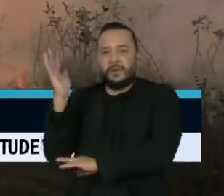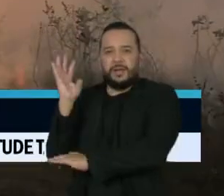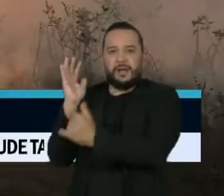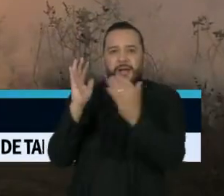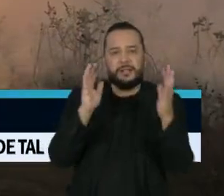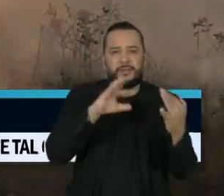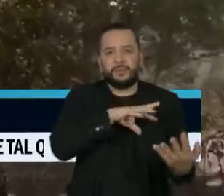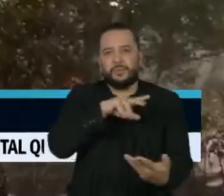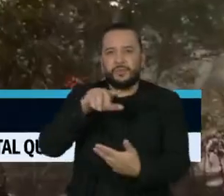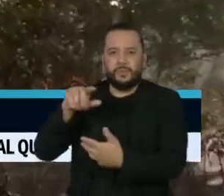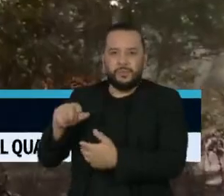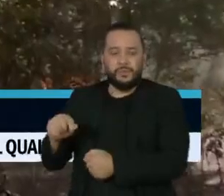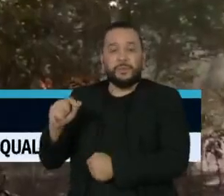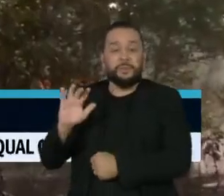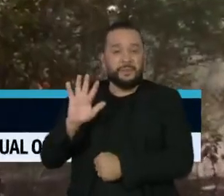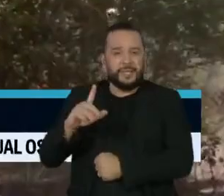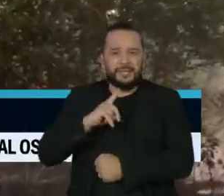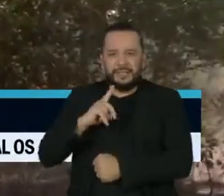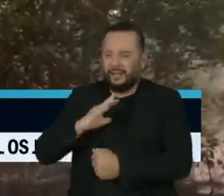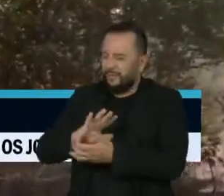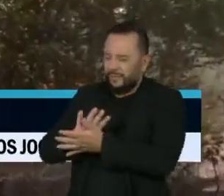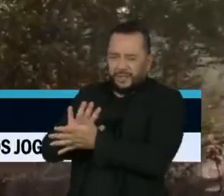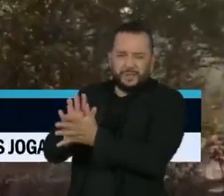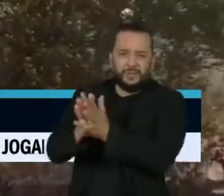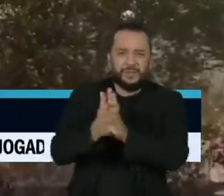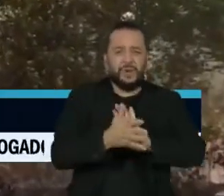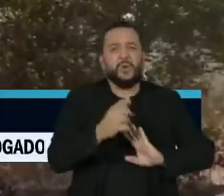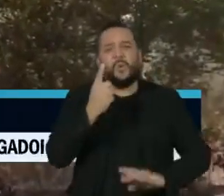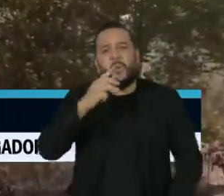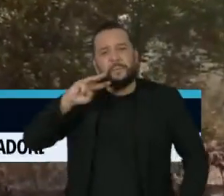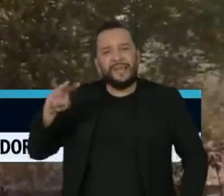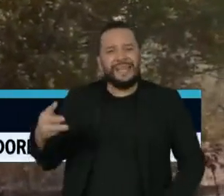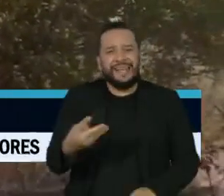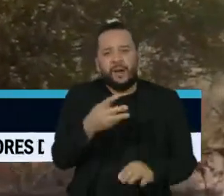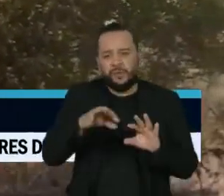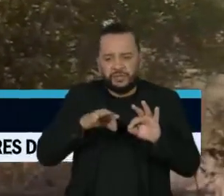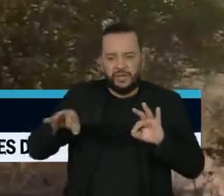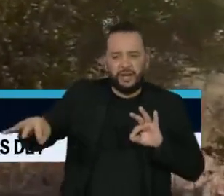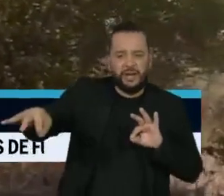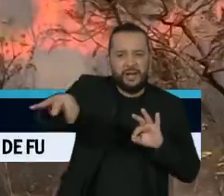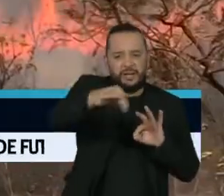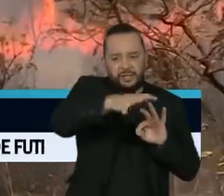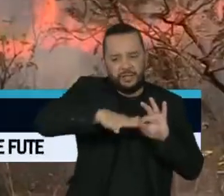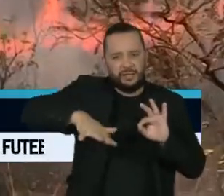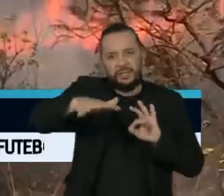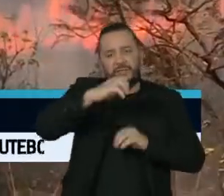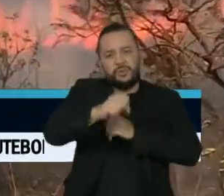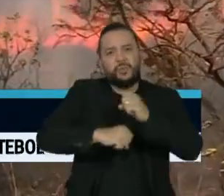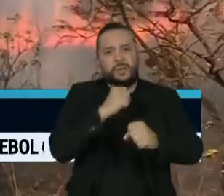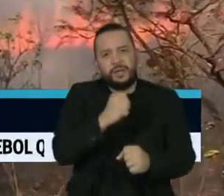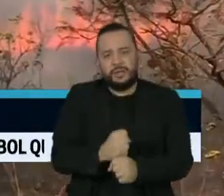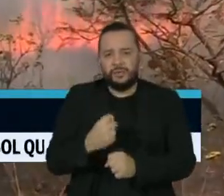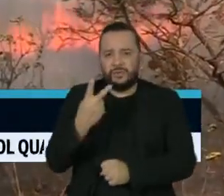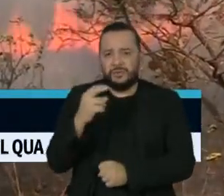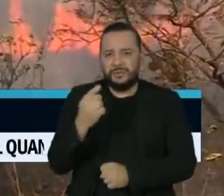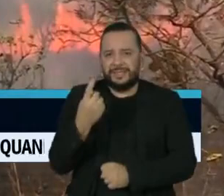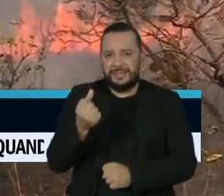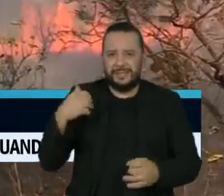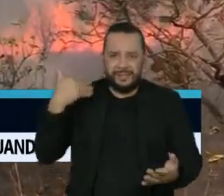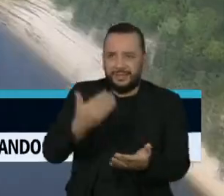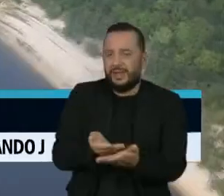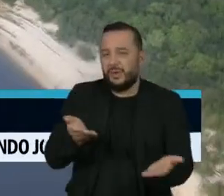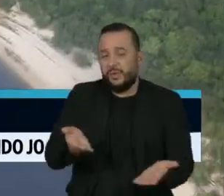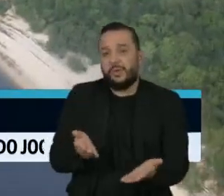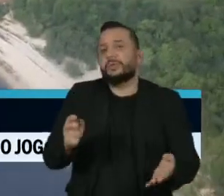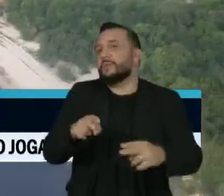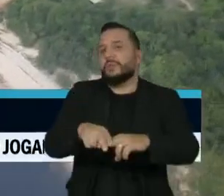destruição acima de um milhão de hectares por ano desde 2016. Segundo o levantamento, as principais causas são a